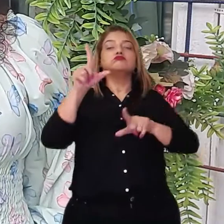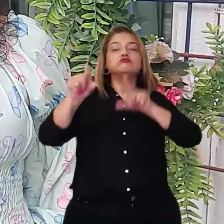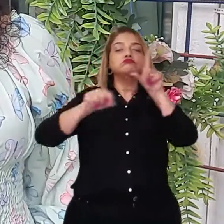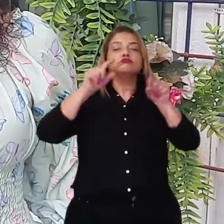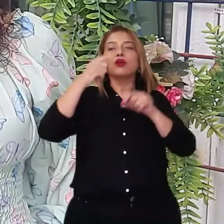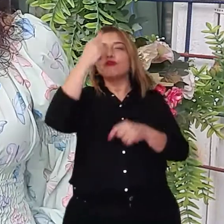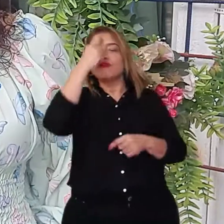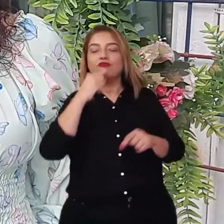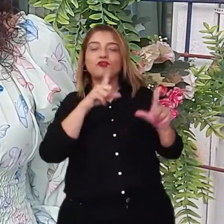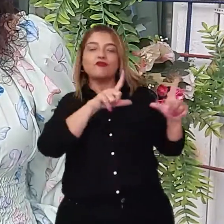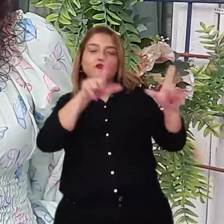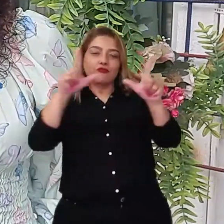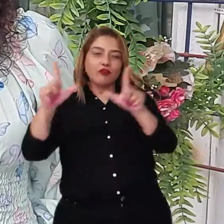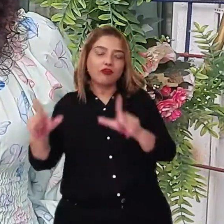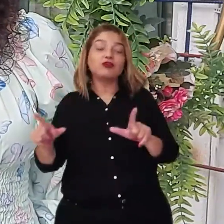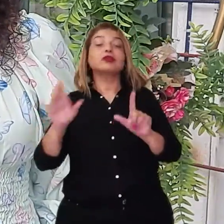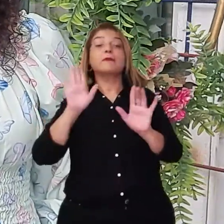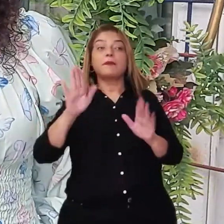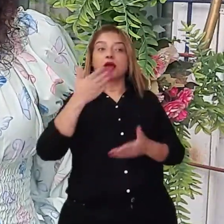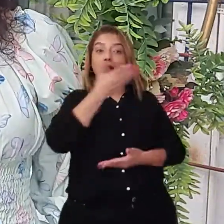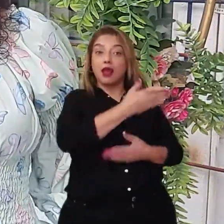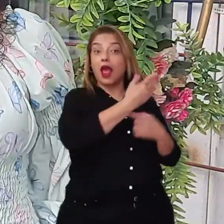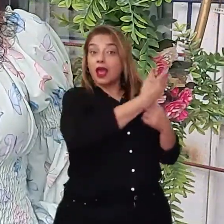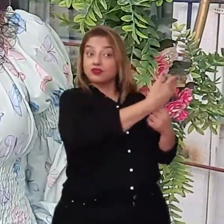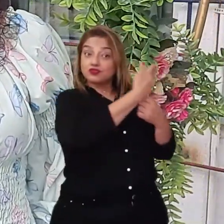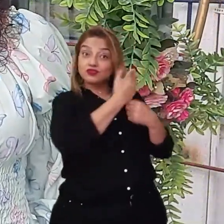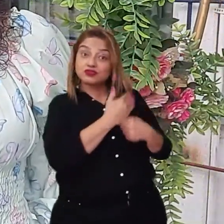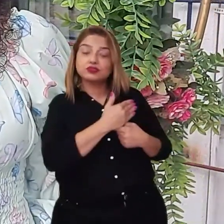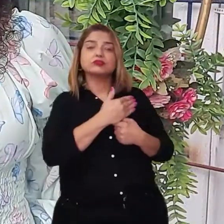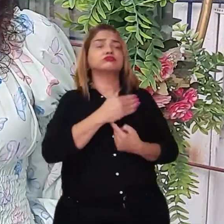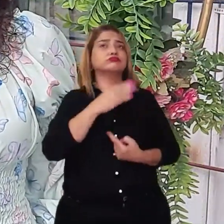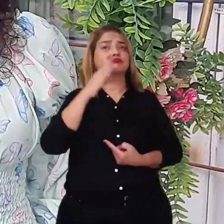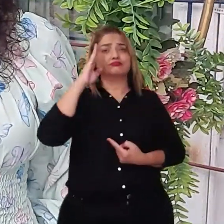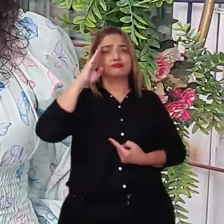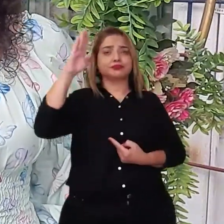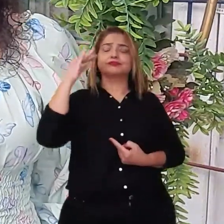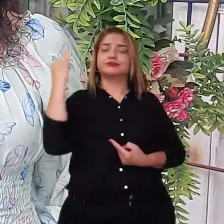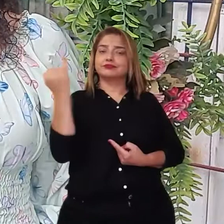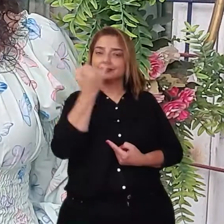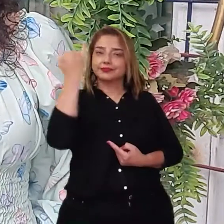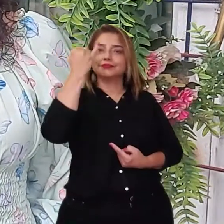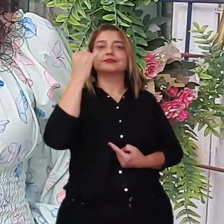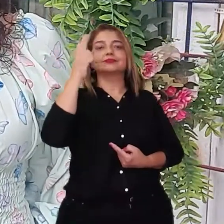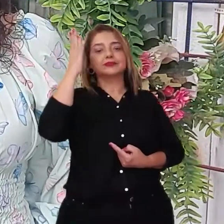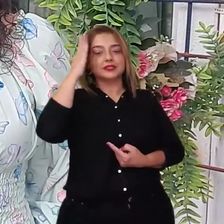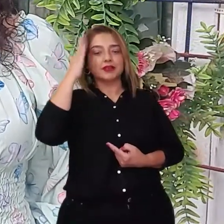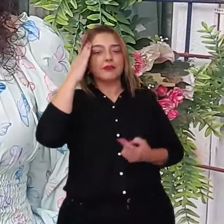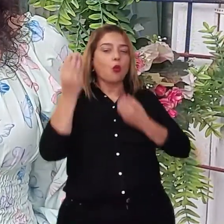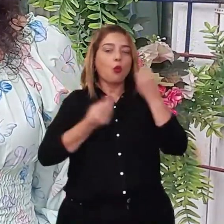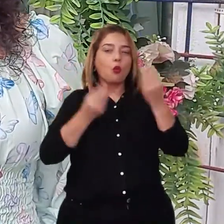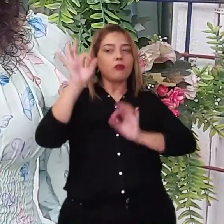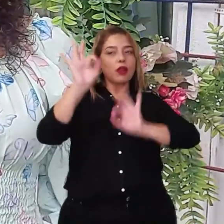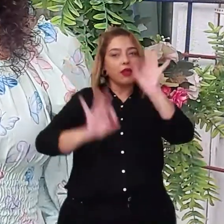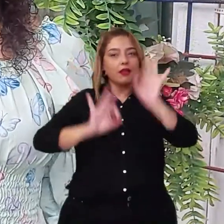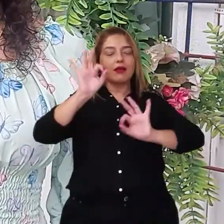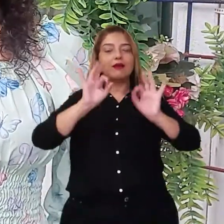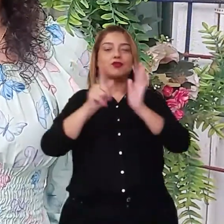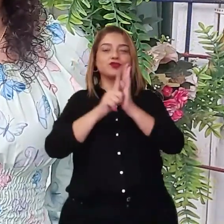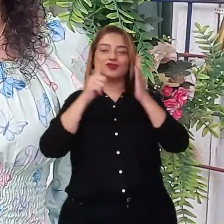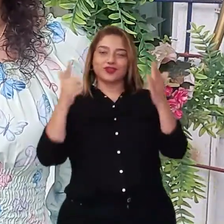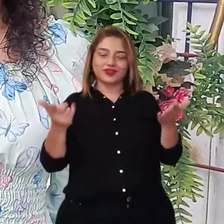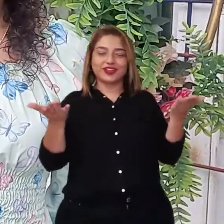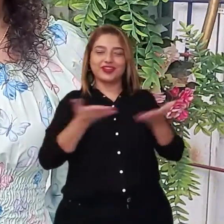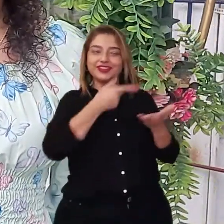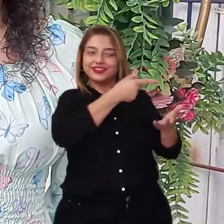parte dele é fundamental para dar um quê de jornal mesmo para a nossa produção. E eu agora vou